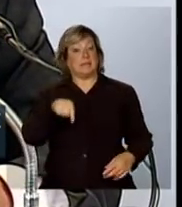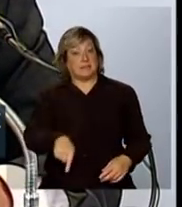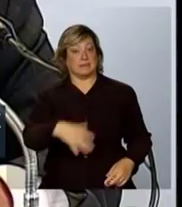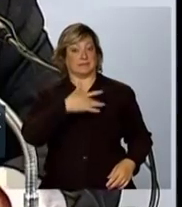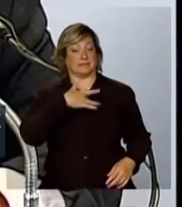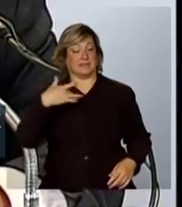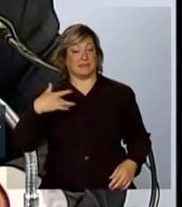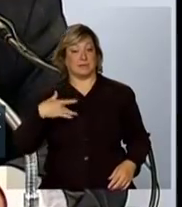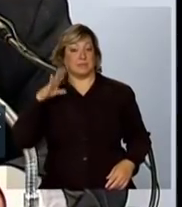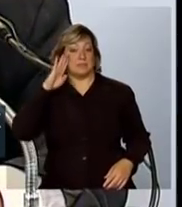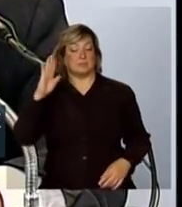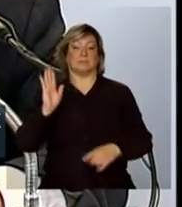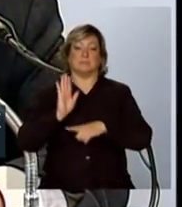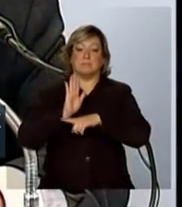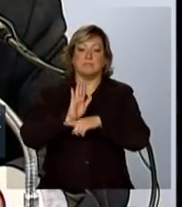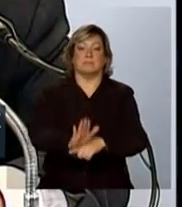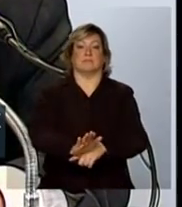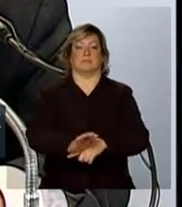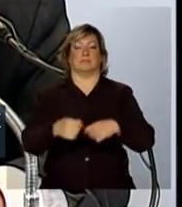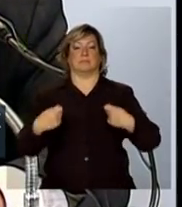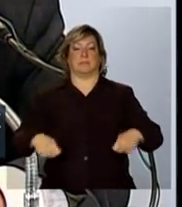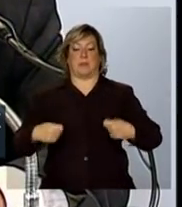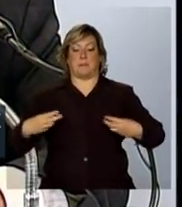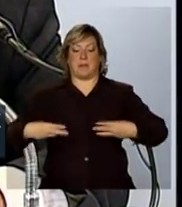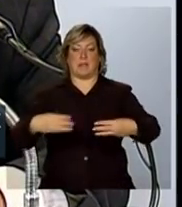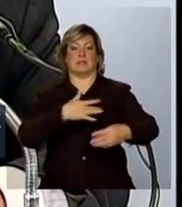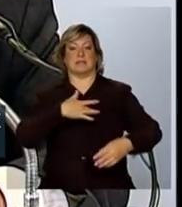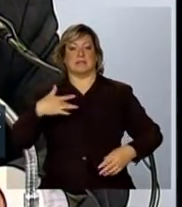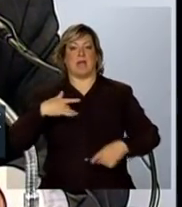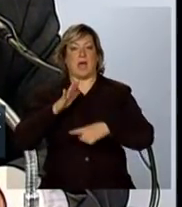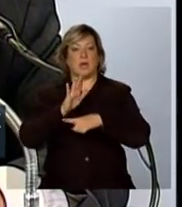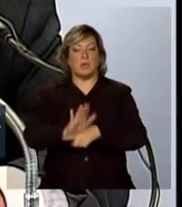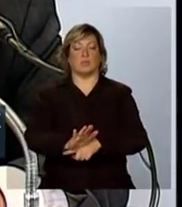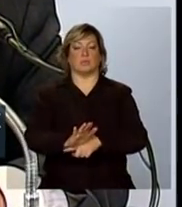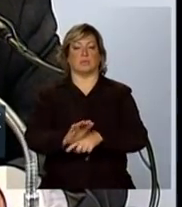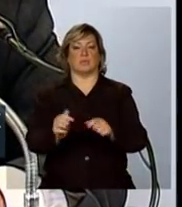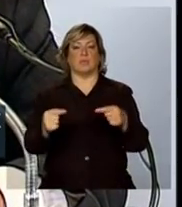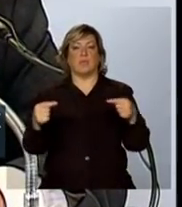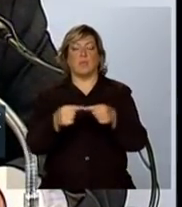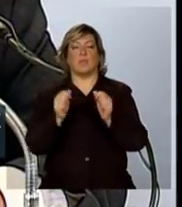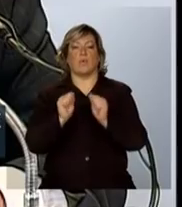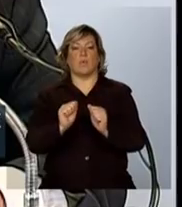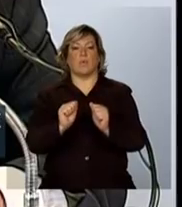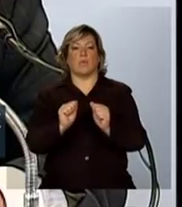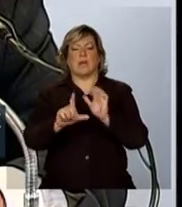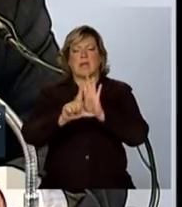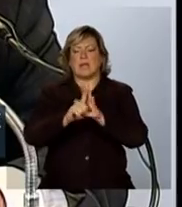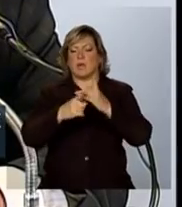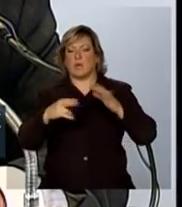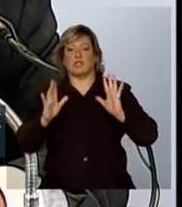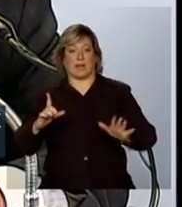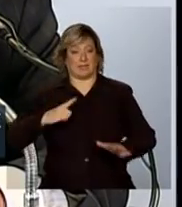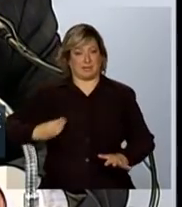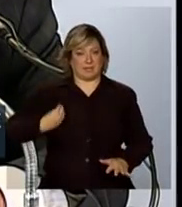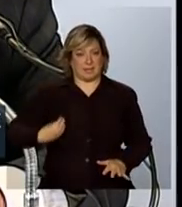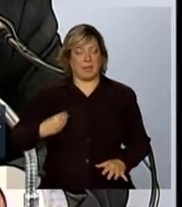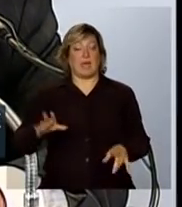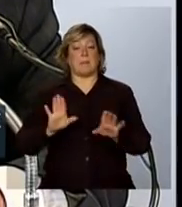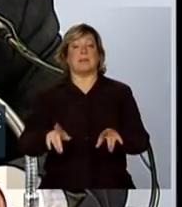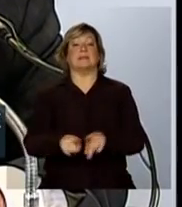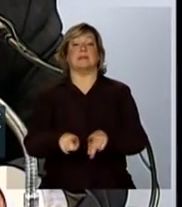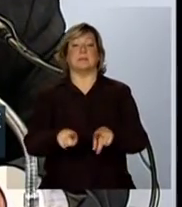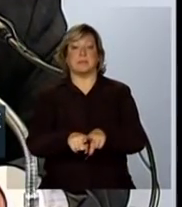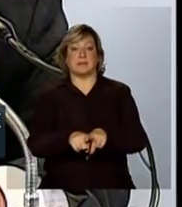pudesse colaborar com não somente os arranjos institucionais que já existiam, como também no